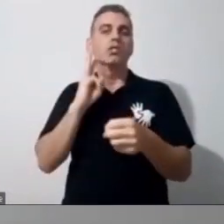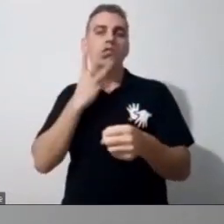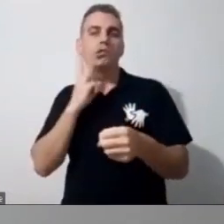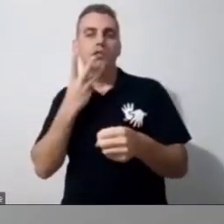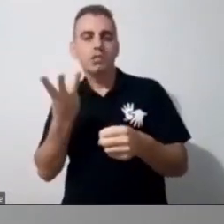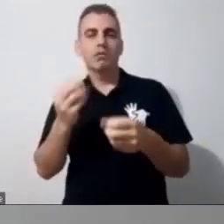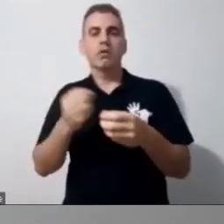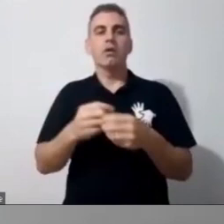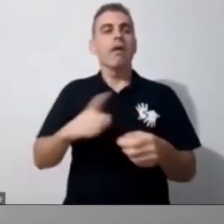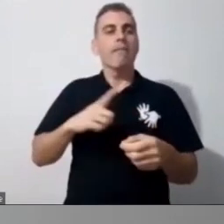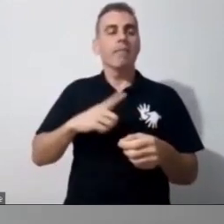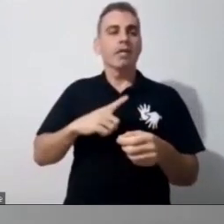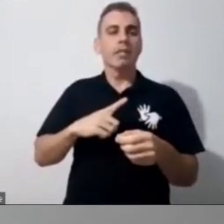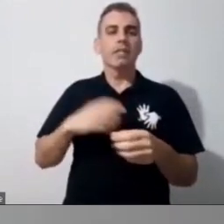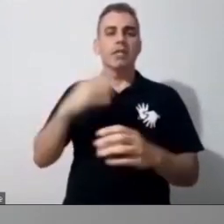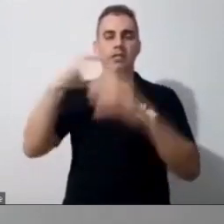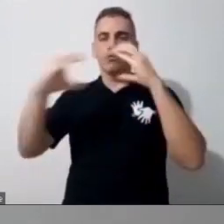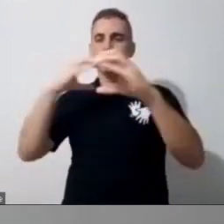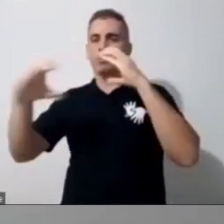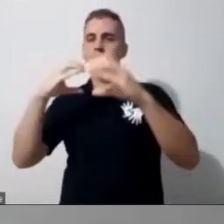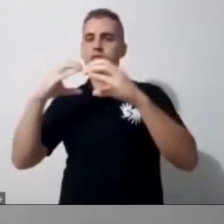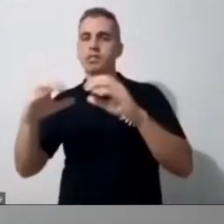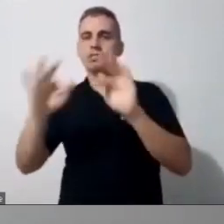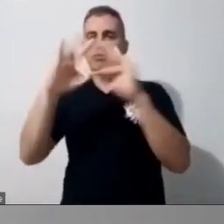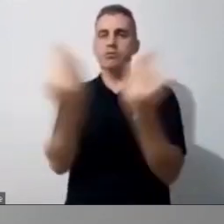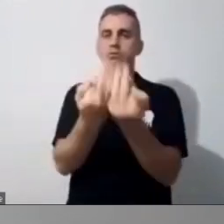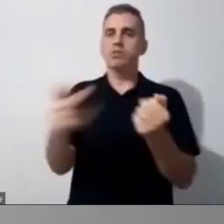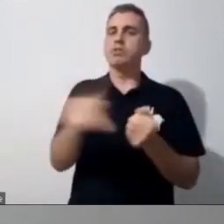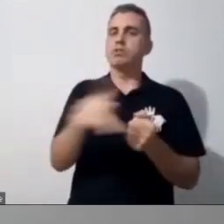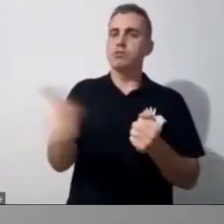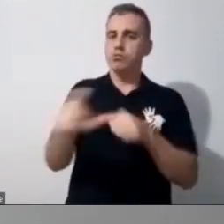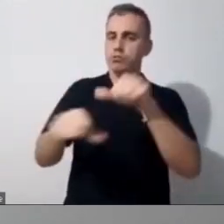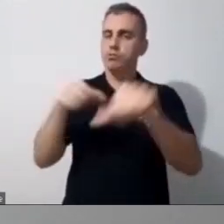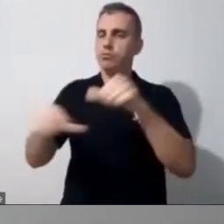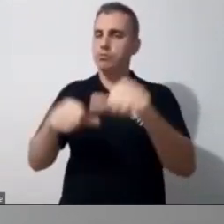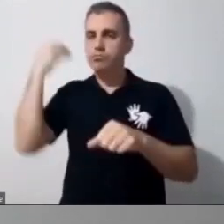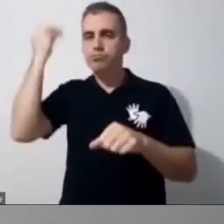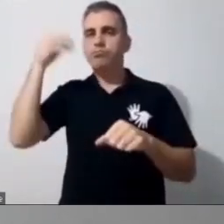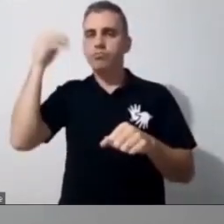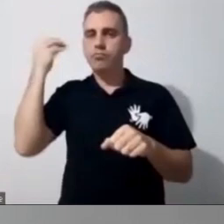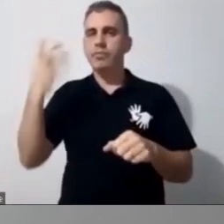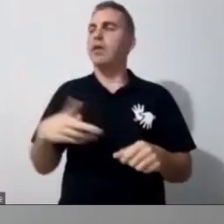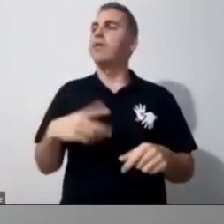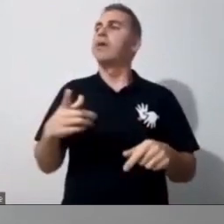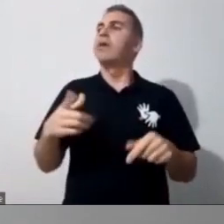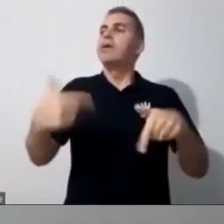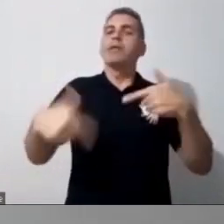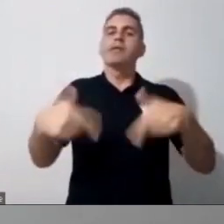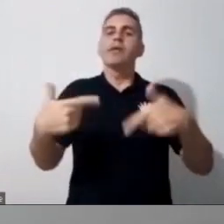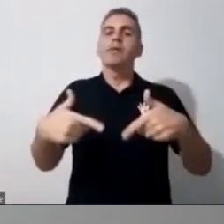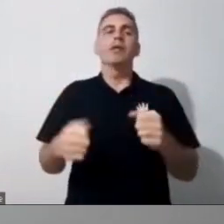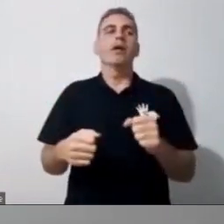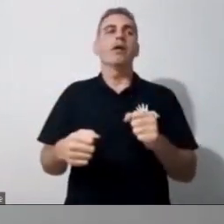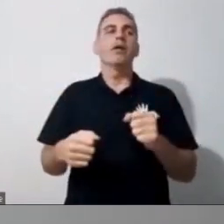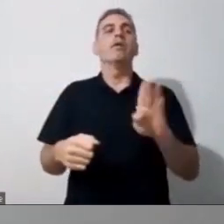com os professores e com as famílias. Ai, Deise, eu tenho que trabalhar lá os substantivos próprios, certo? Eu vou trazer pra